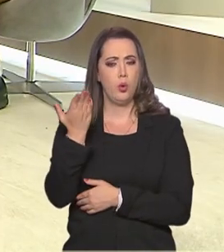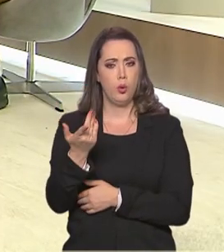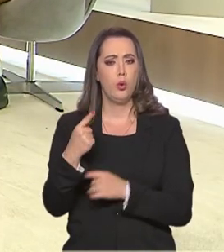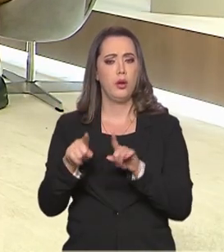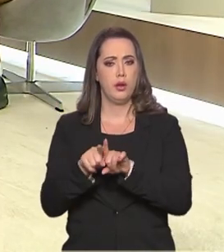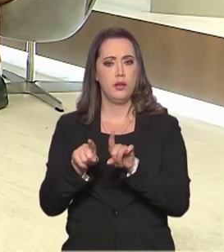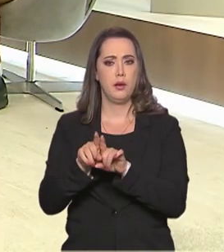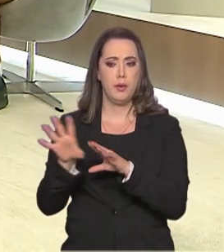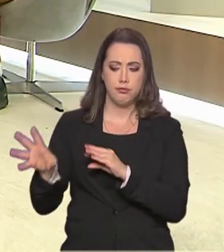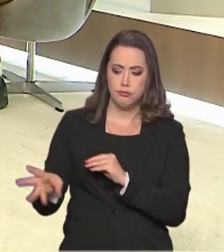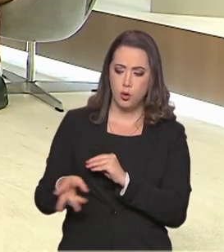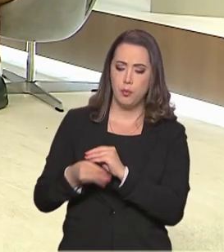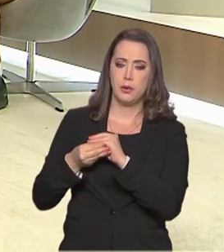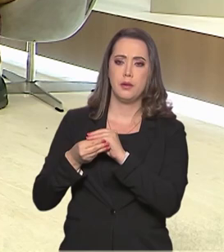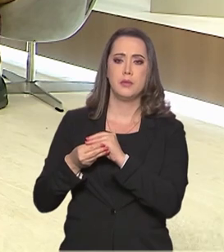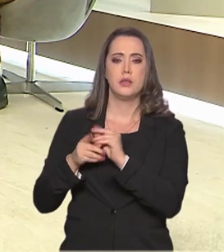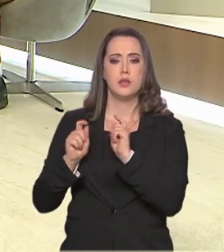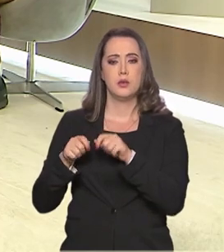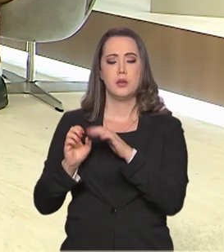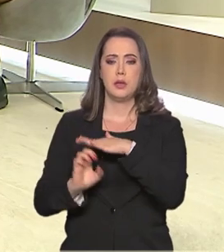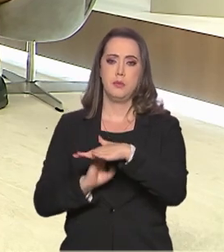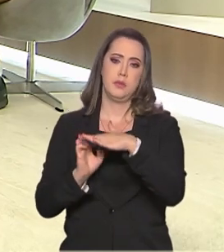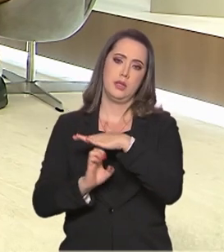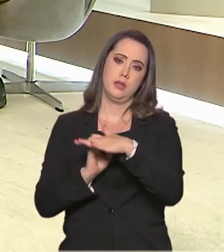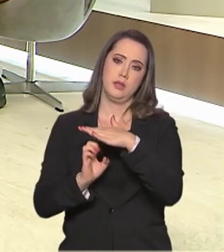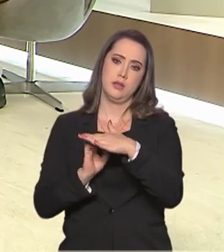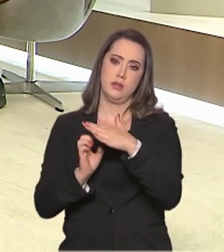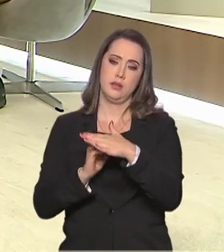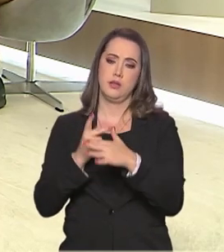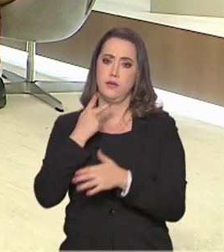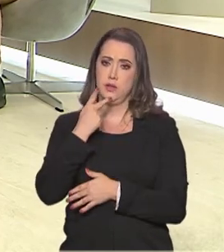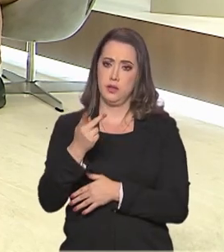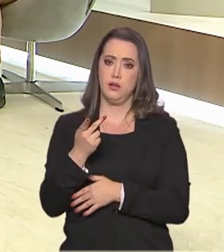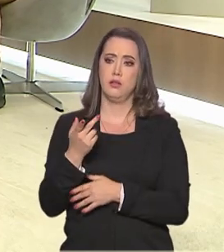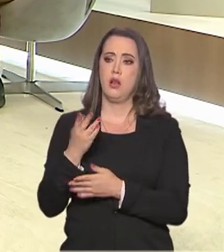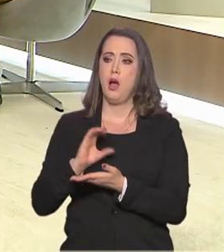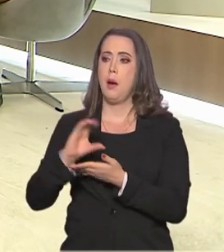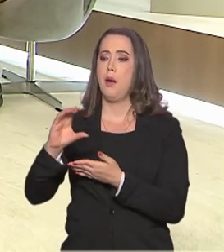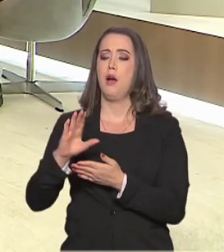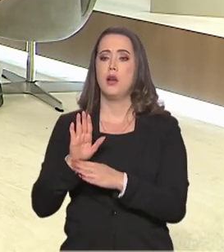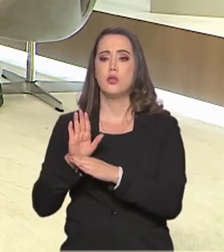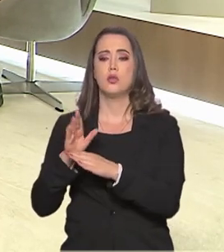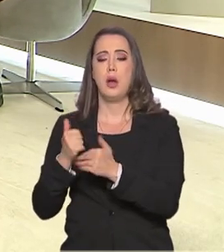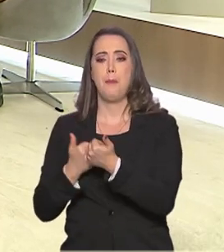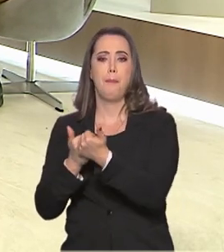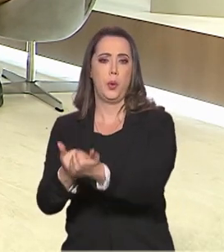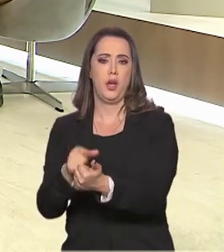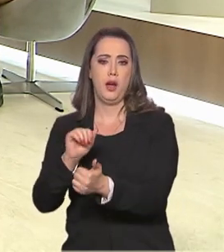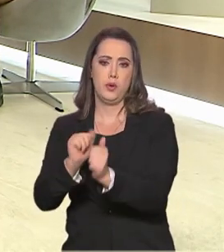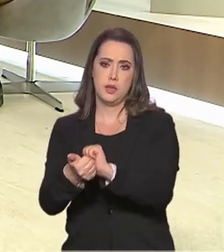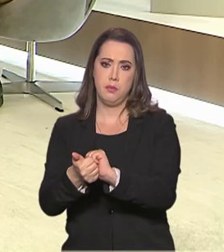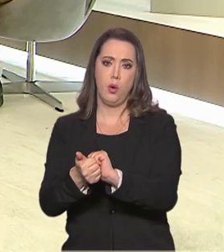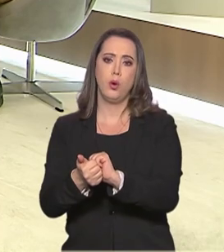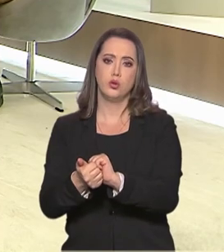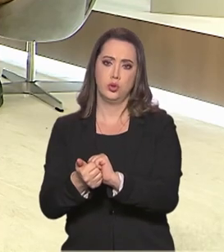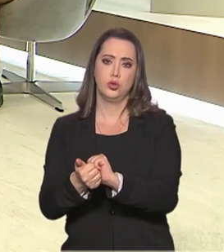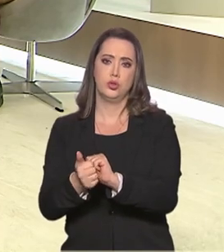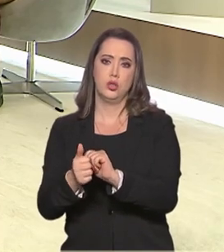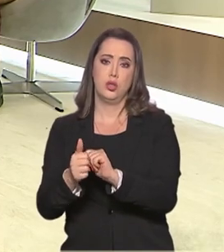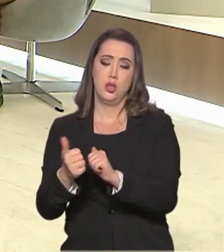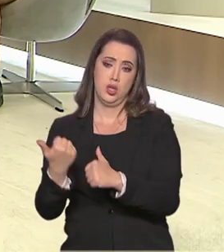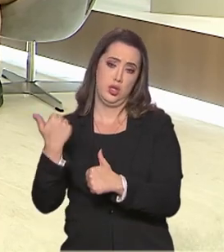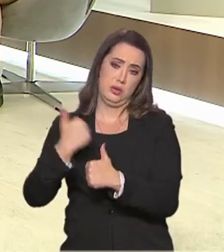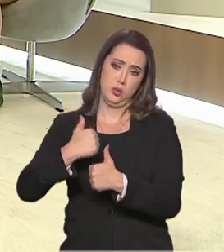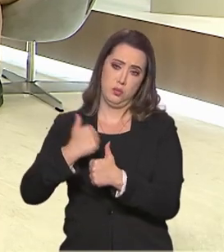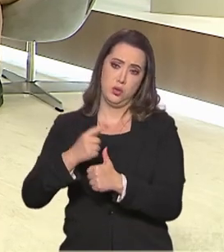mais um mecanismo para empresas, para sua renúncia fiscal, estarem apoiando diretamente o esporte. A gente sabe que sempre tem espaço